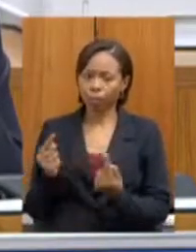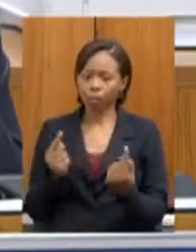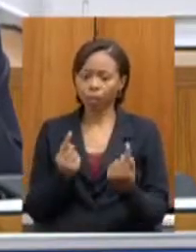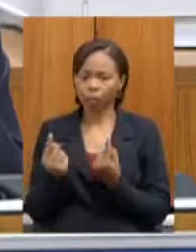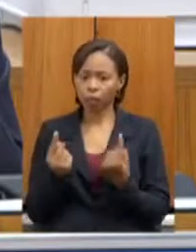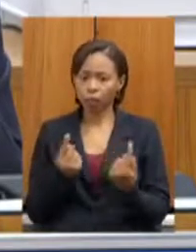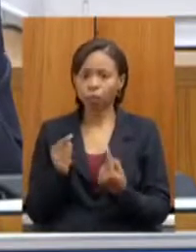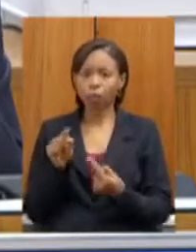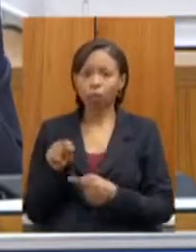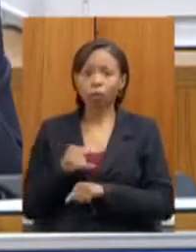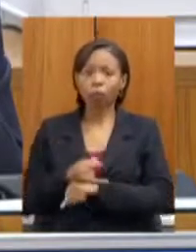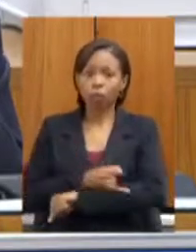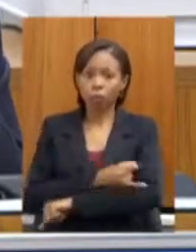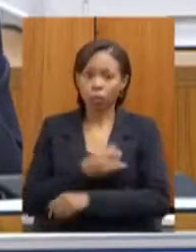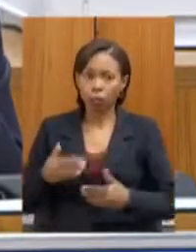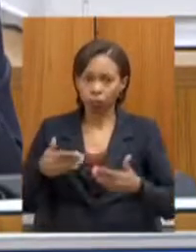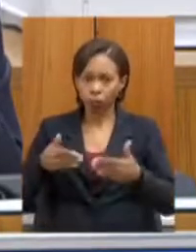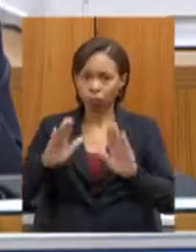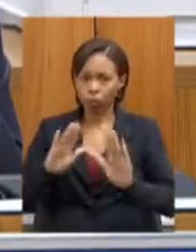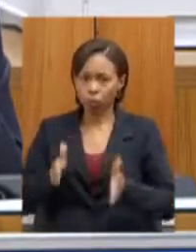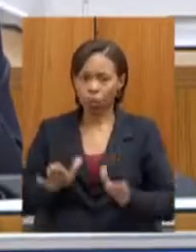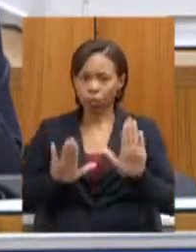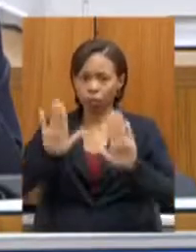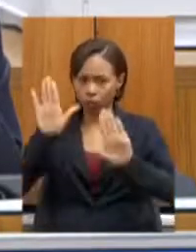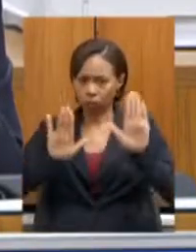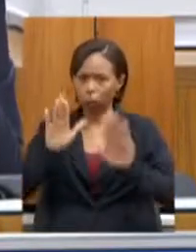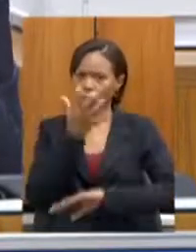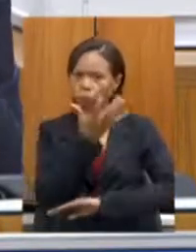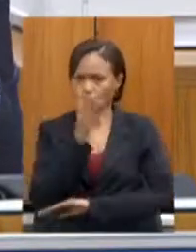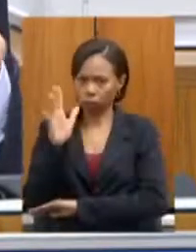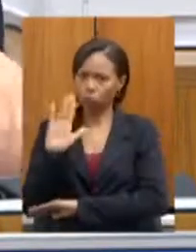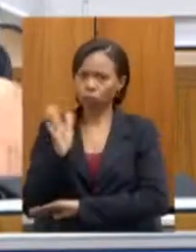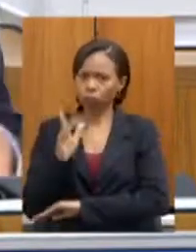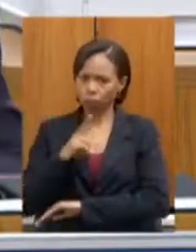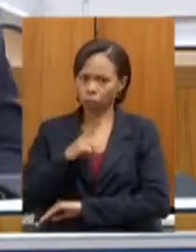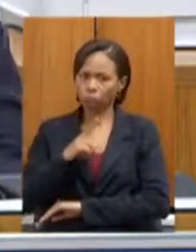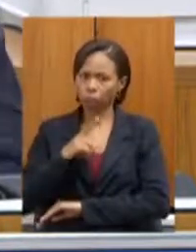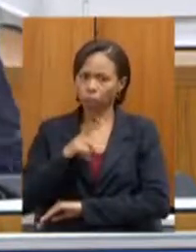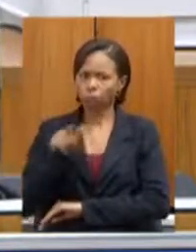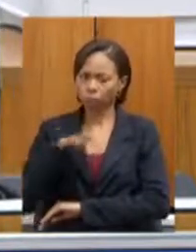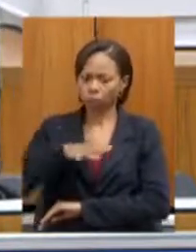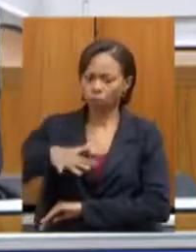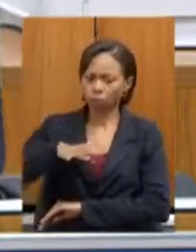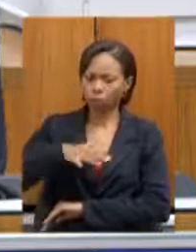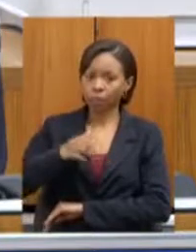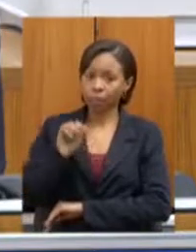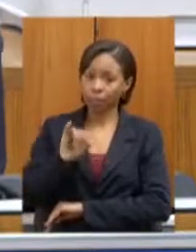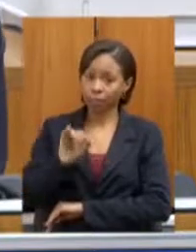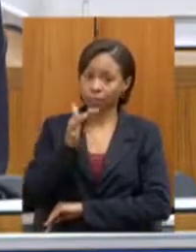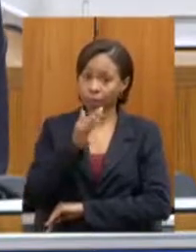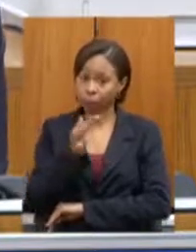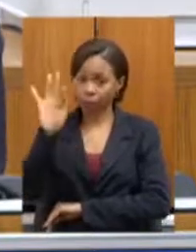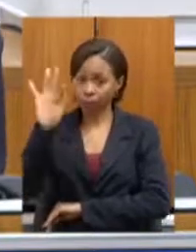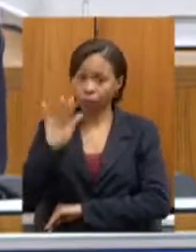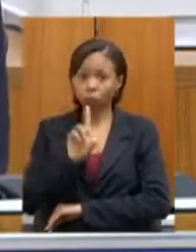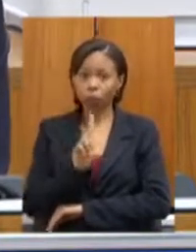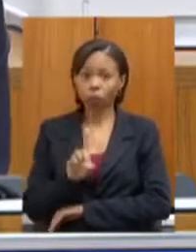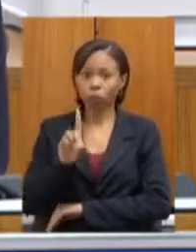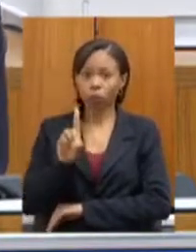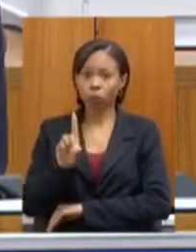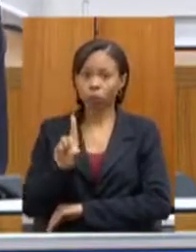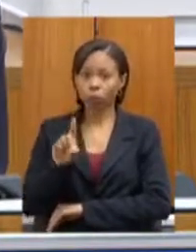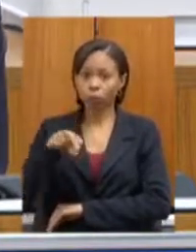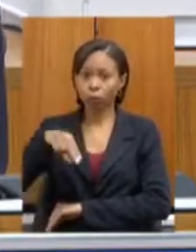Infraestrutura já tem o licenciamento ambiental daquela região então com a federalização é possível o DENIT já fazer o